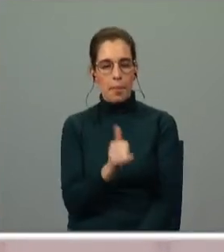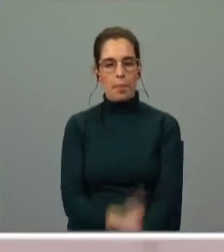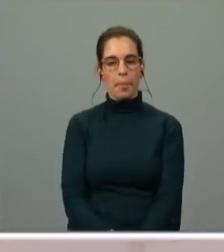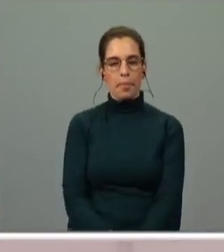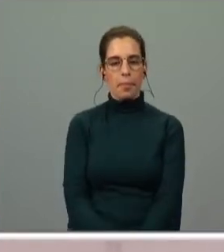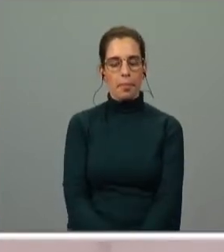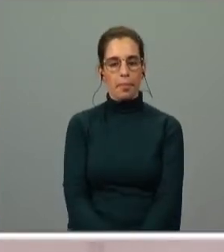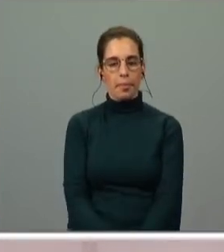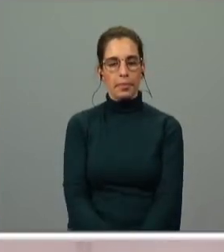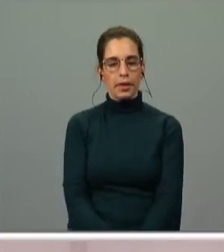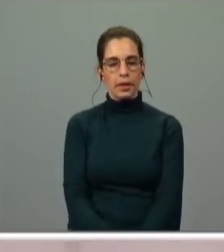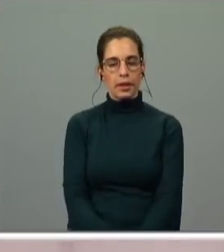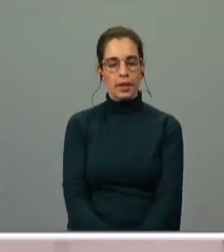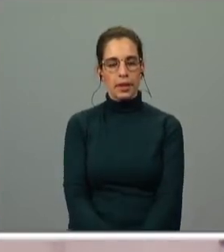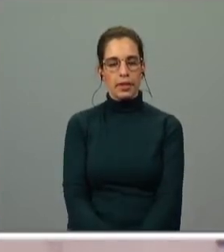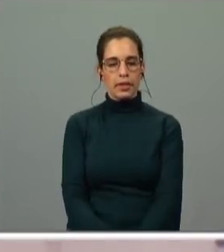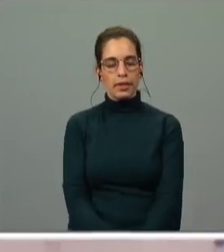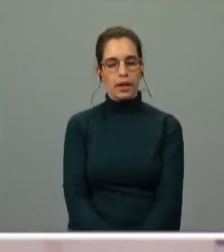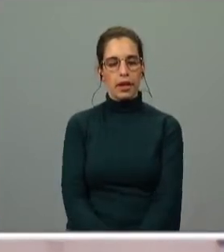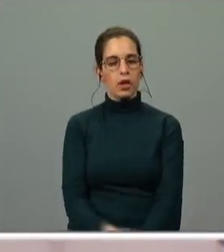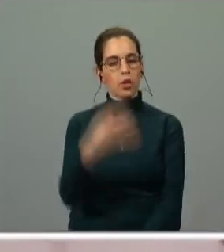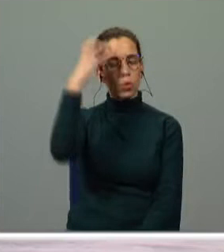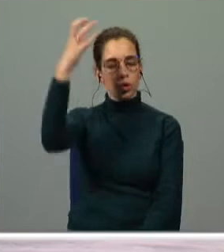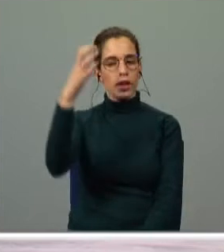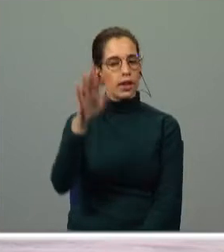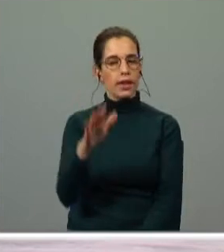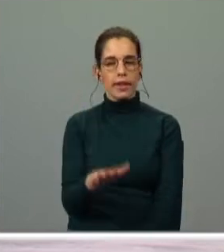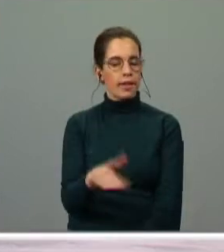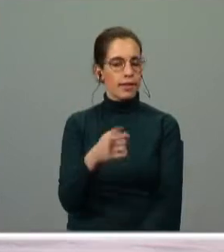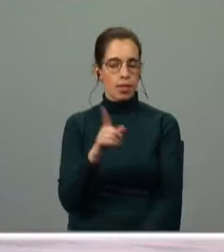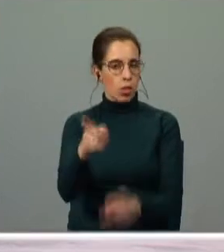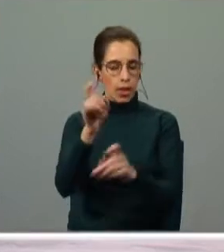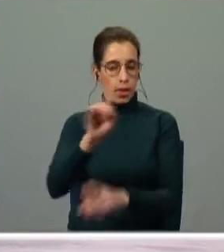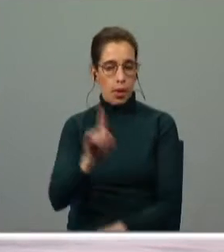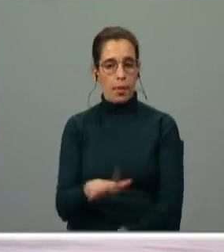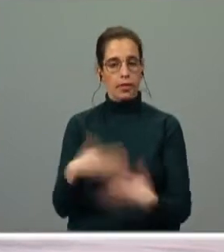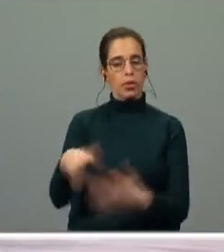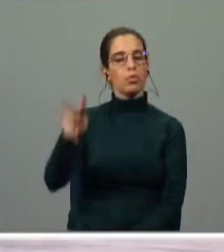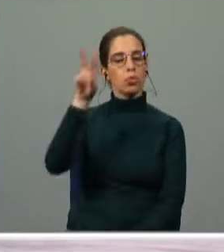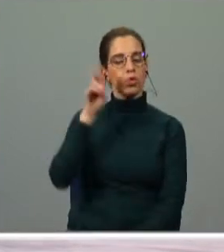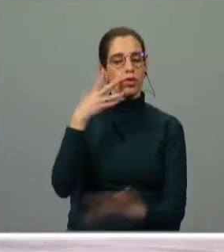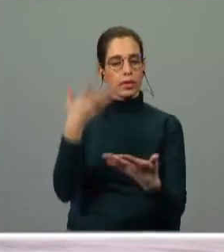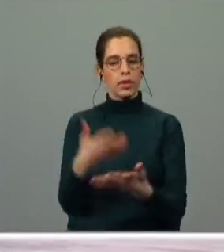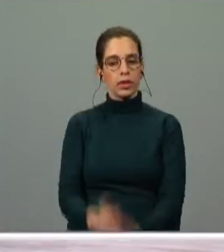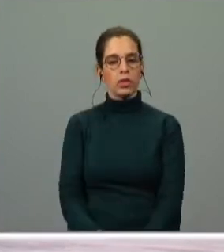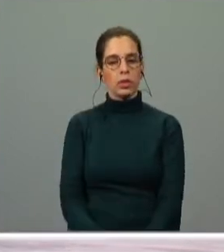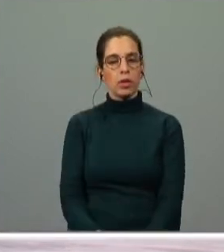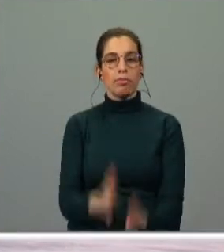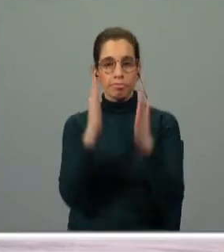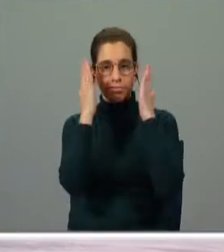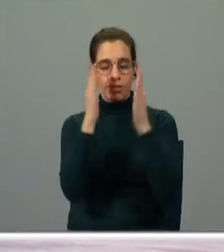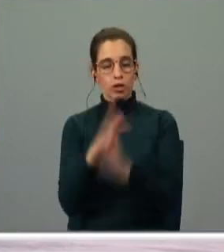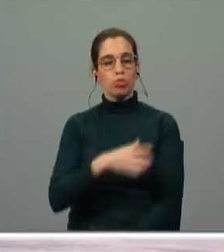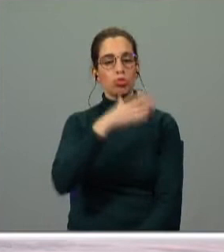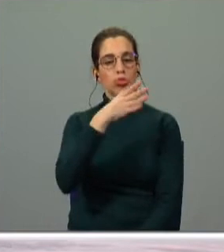desta decisão cruel. E vamos ouvir, então, atentamente o discurso de Inês,